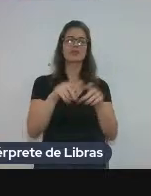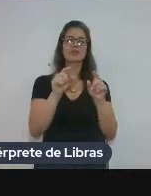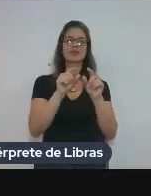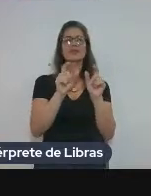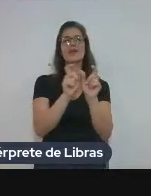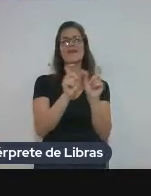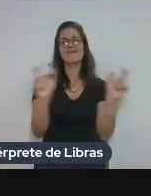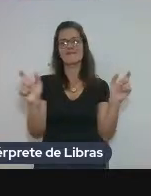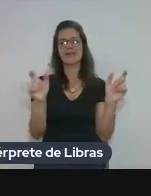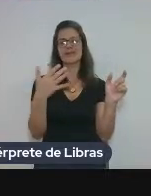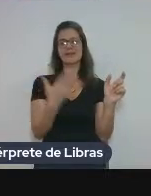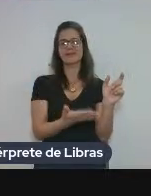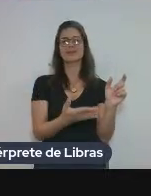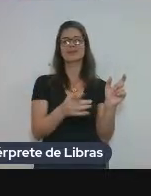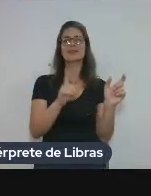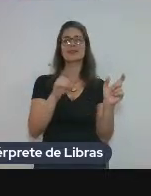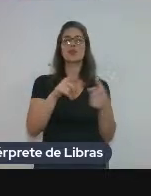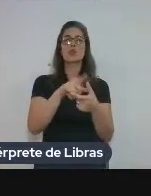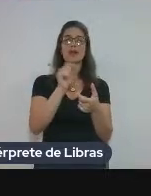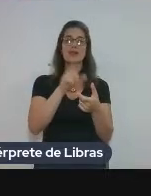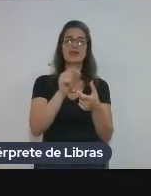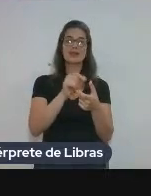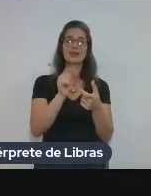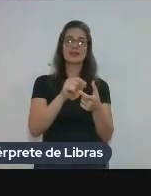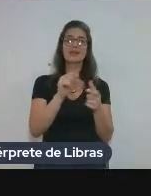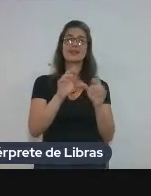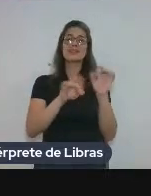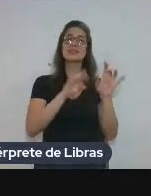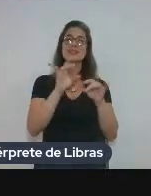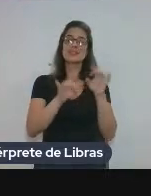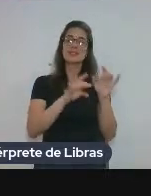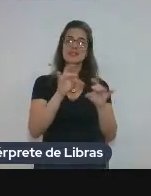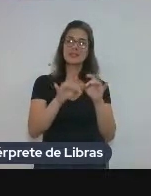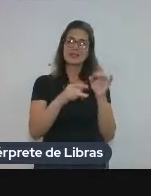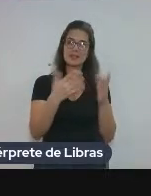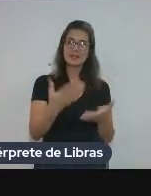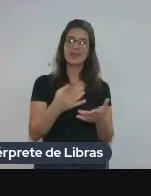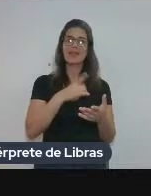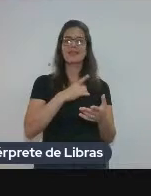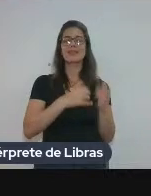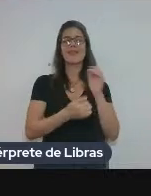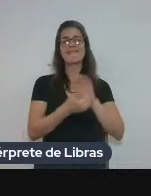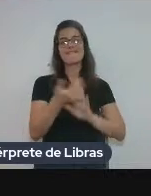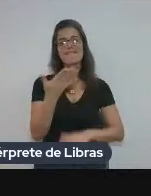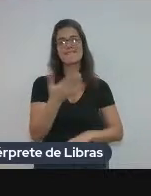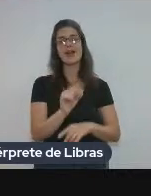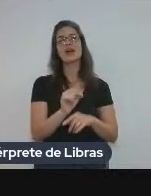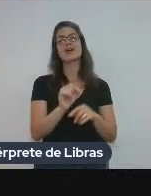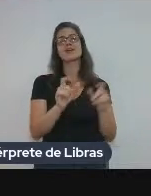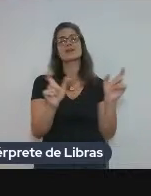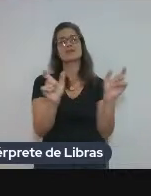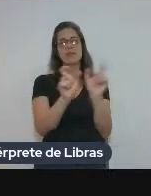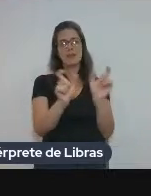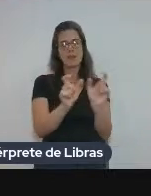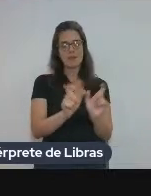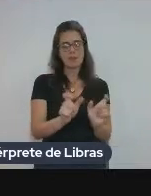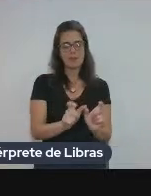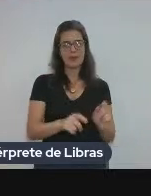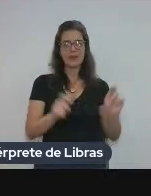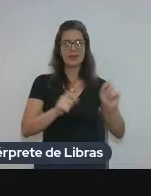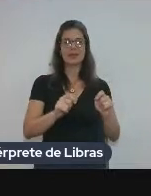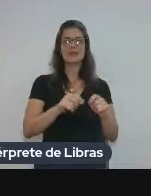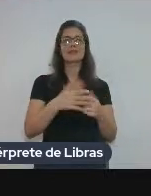lexicografia especializada, né? Que a gente consegue ver unidades juntas. Por exemplo, solicitação de refúgio, solicitar refúgio e etc.